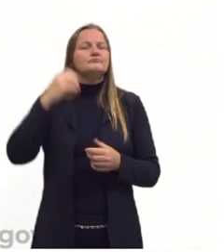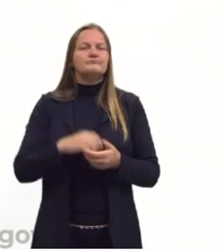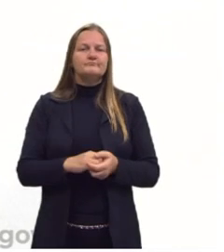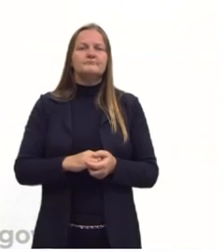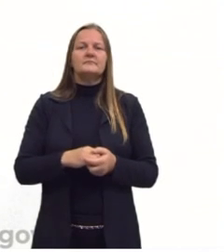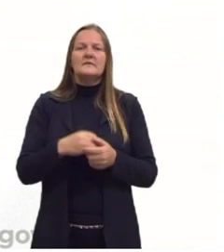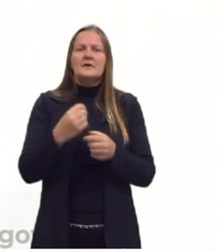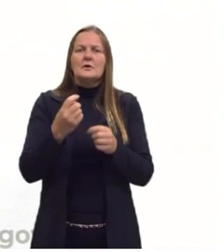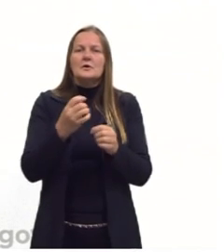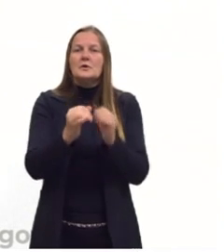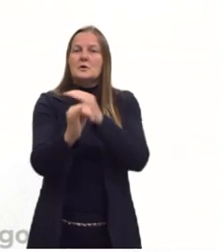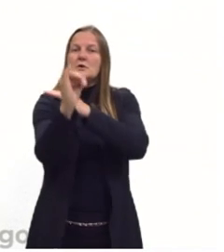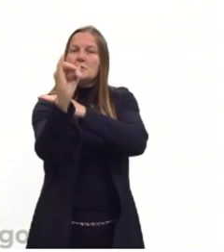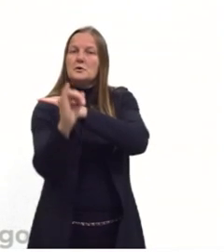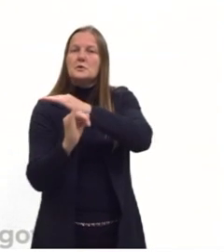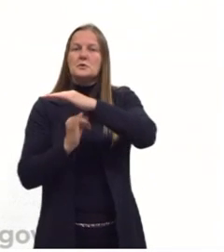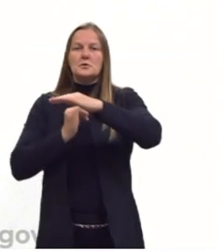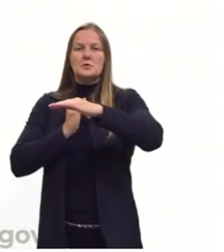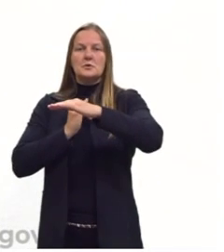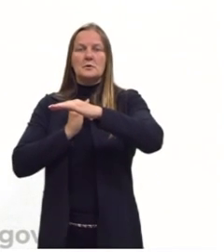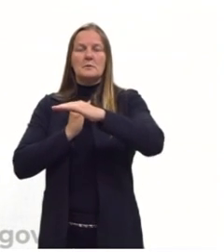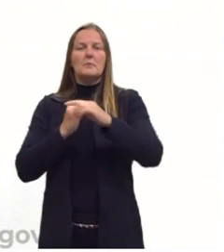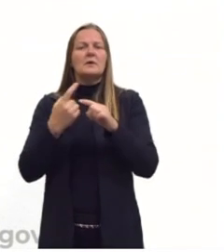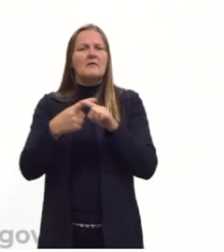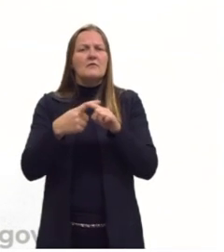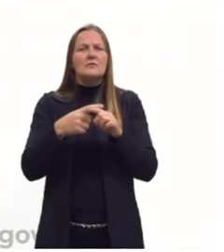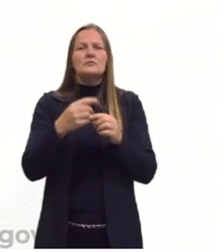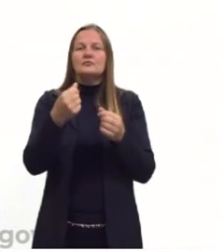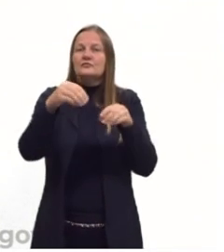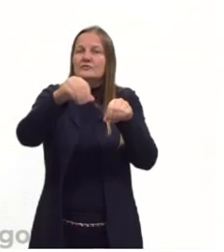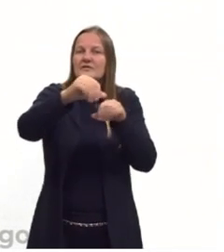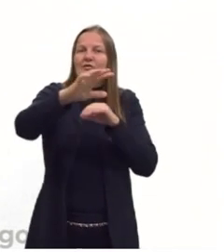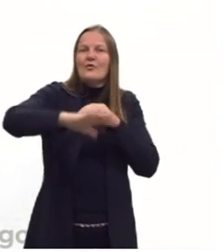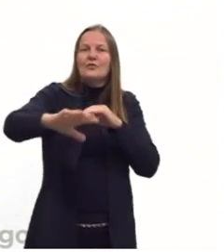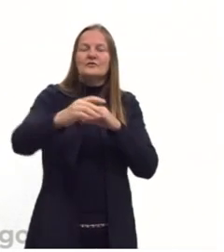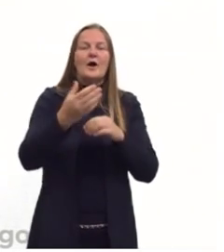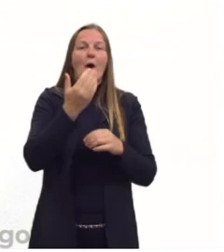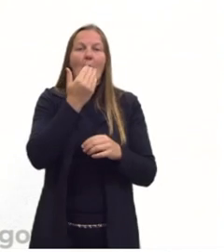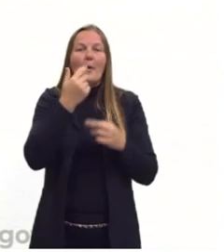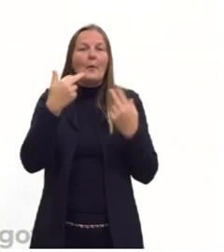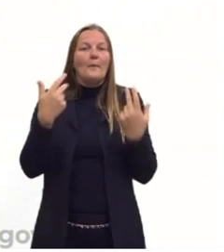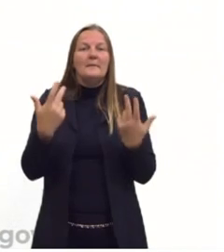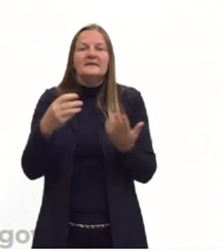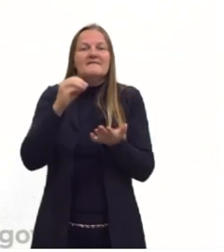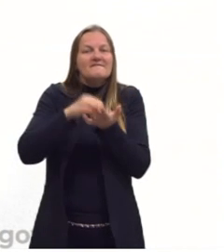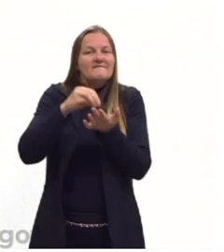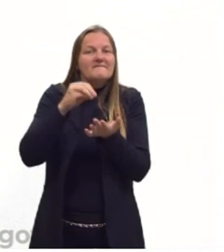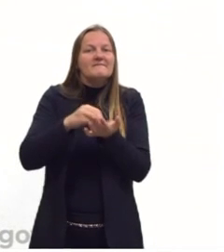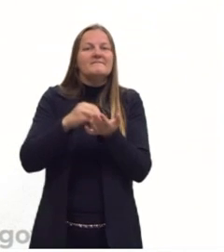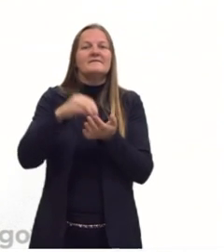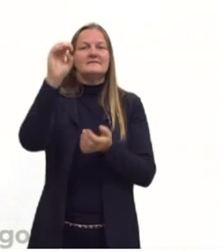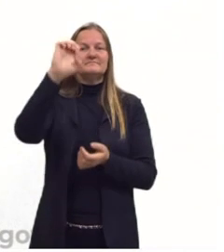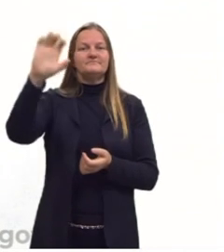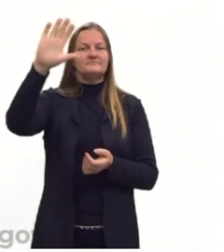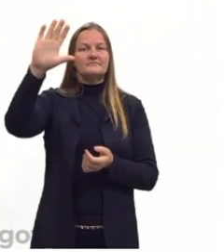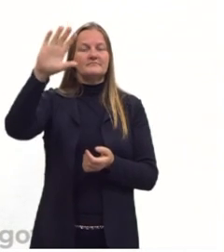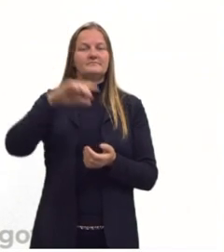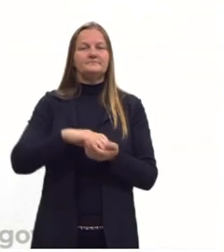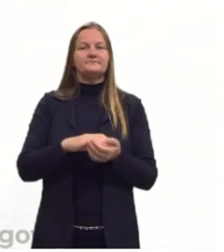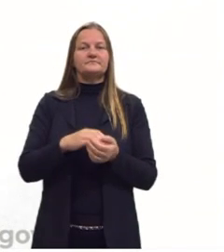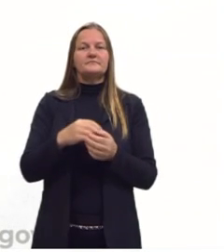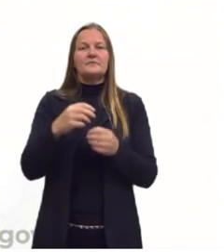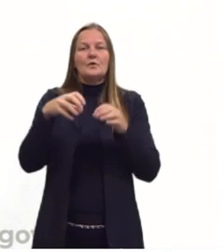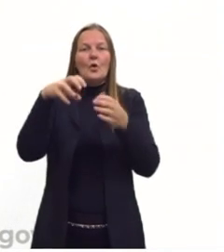importar alimentos de outros territórios para que a população não passasse fome. Então, essa busca por